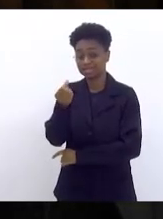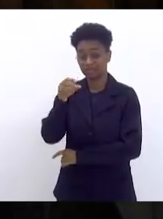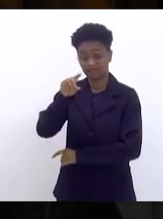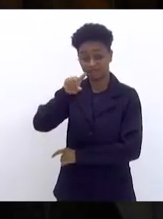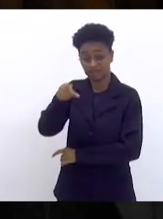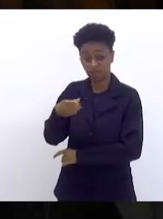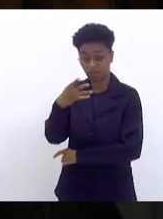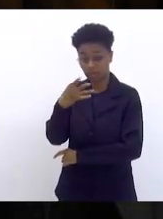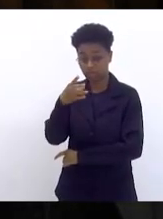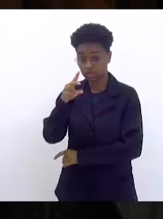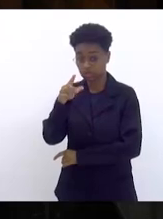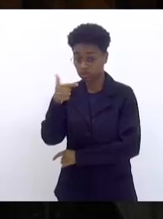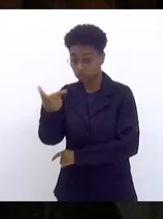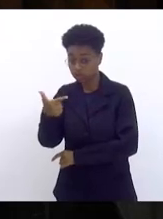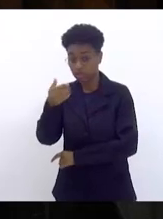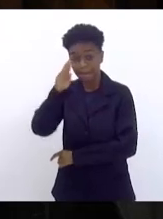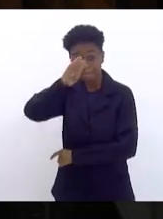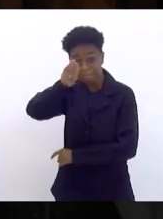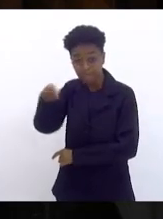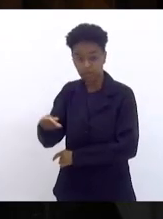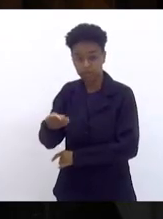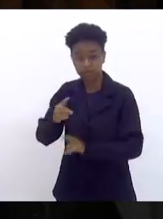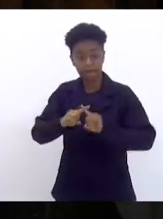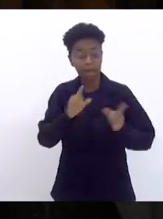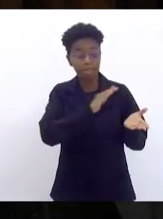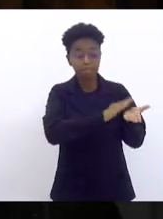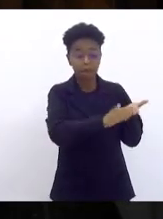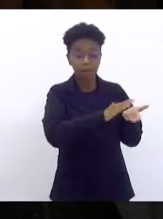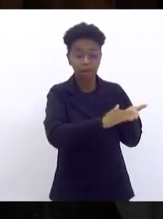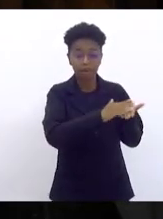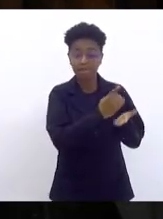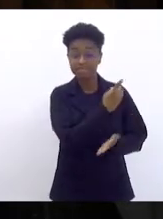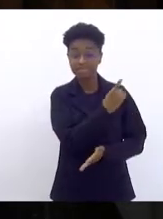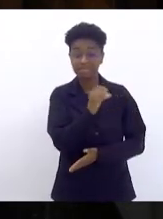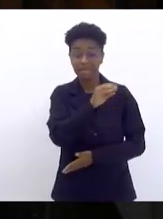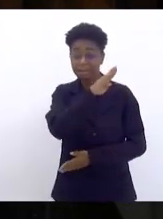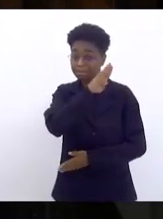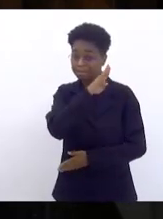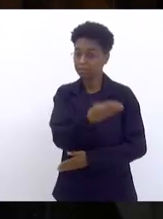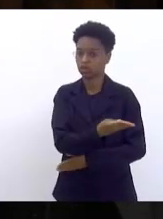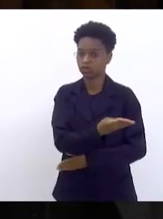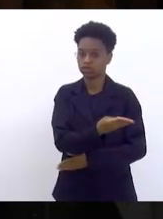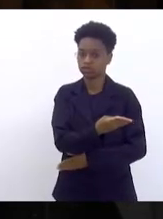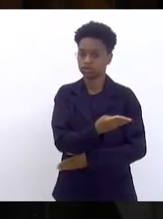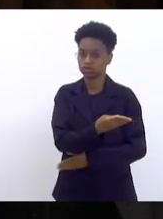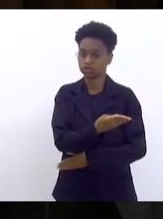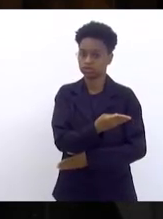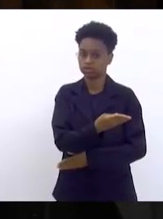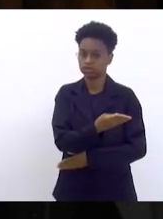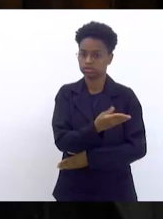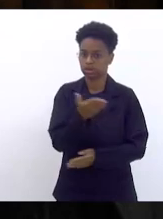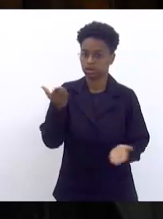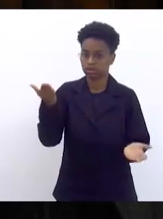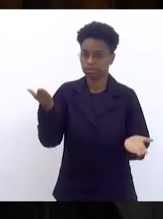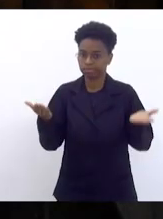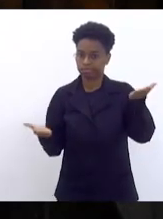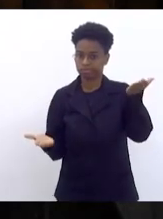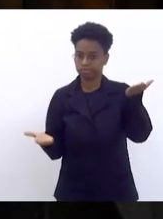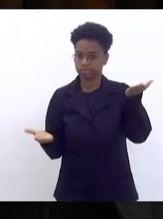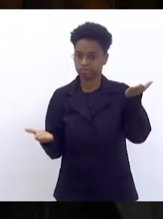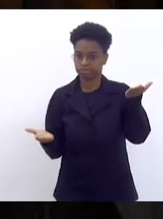contra uma despesa de 100 bilhões de reais.